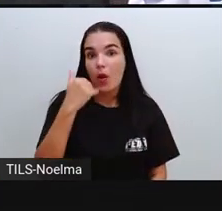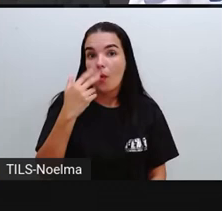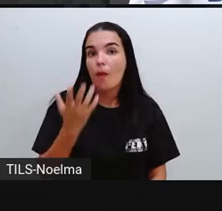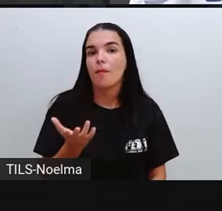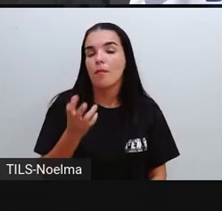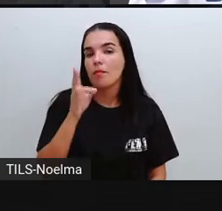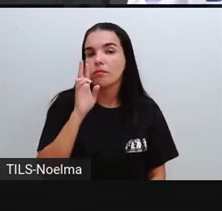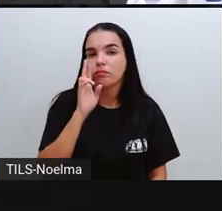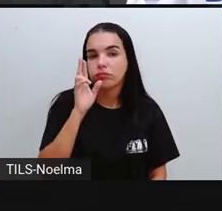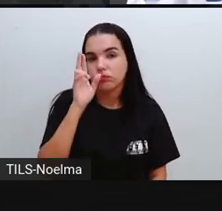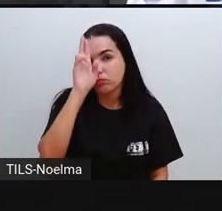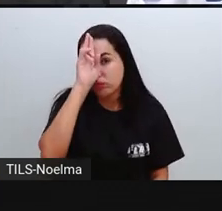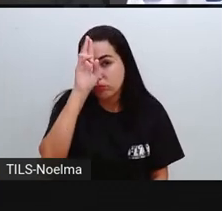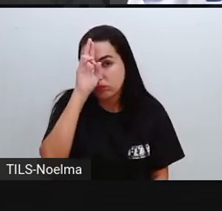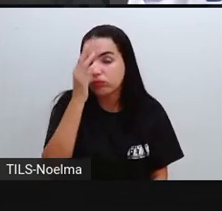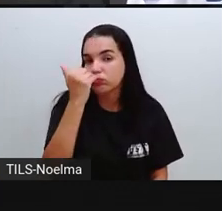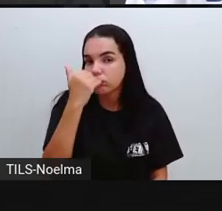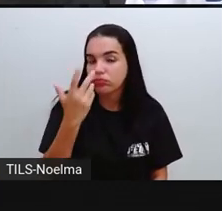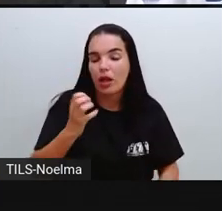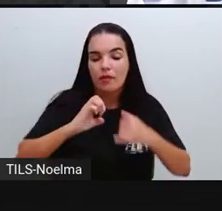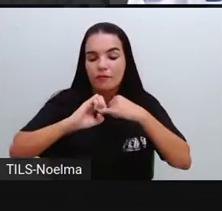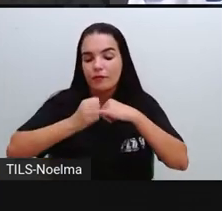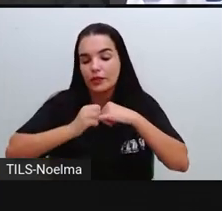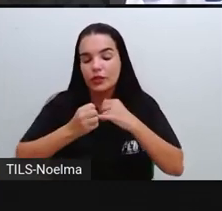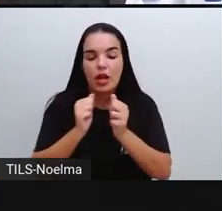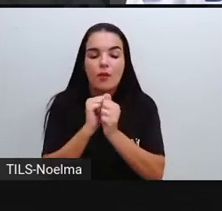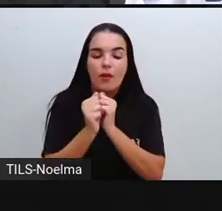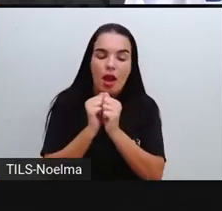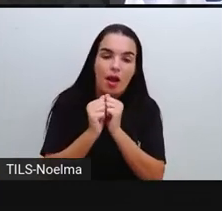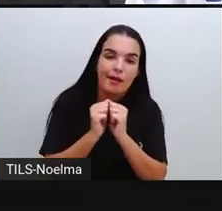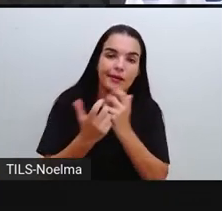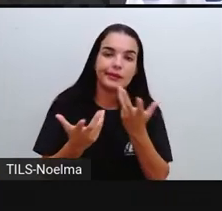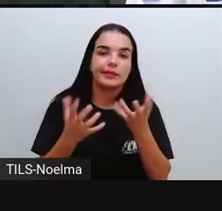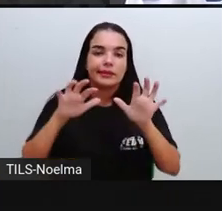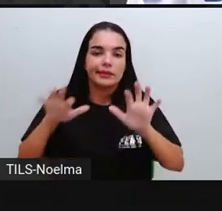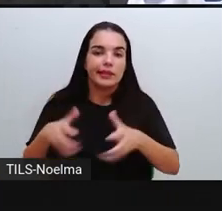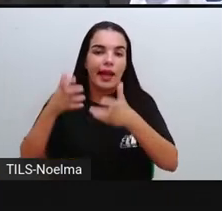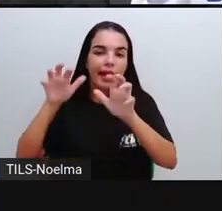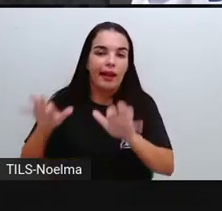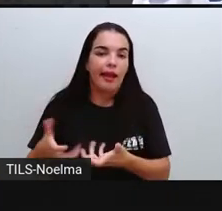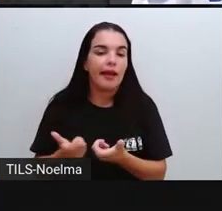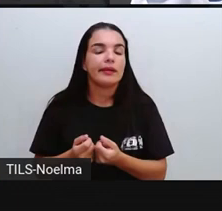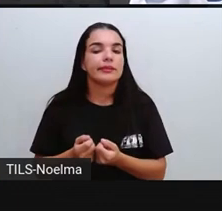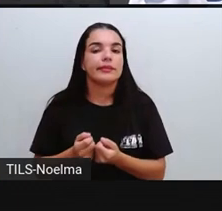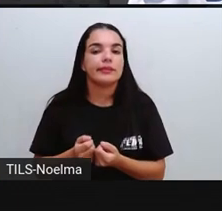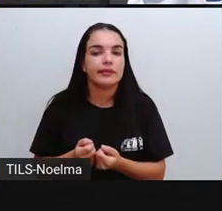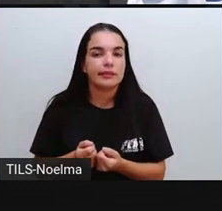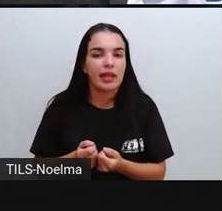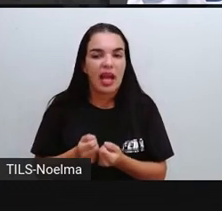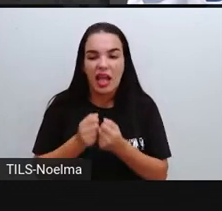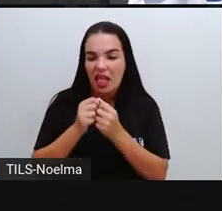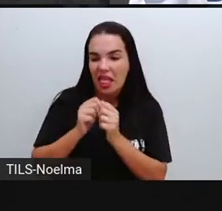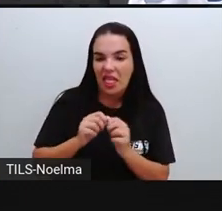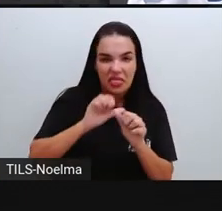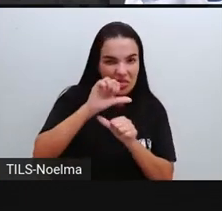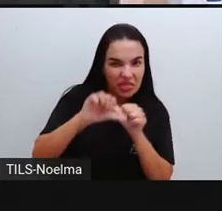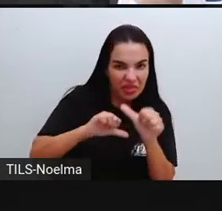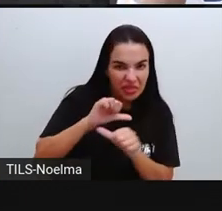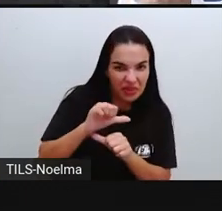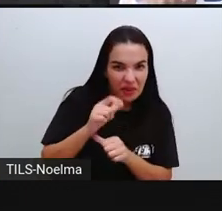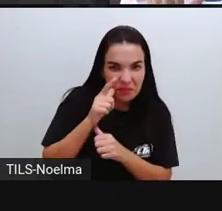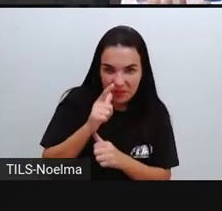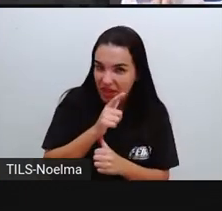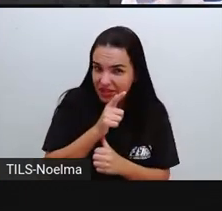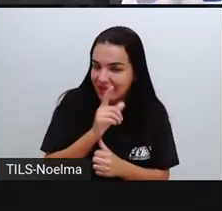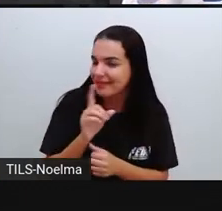almoçar, né? Com feijão, arroz, salada, pra comer merenda, a não ser que seja